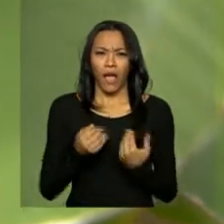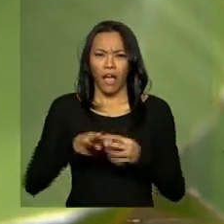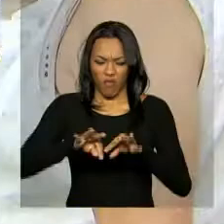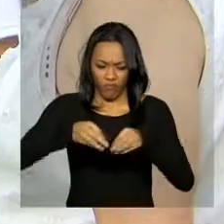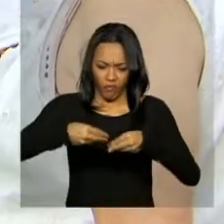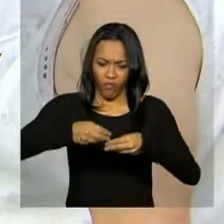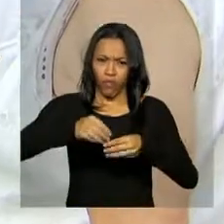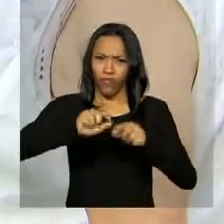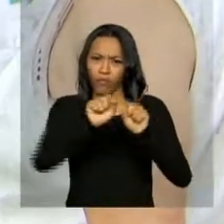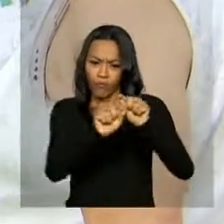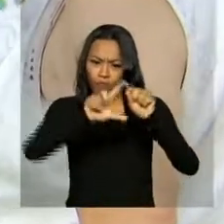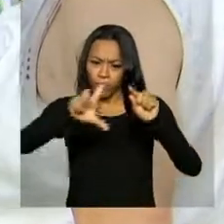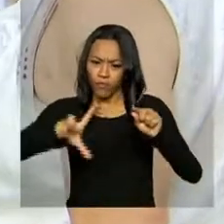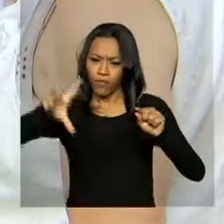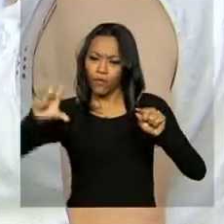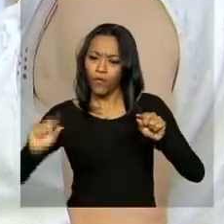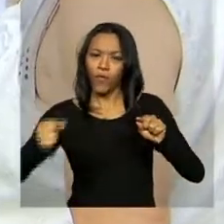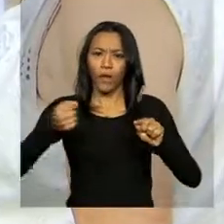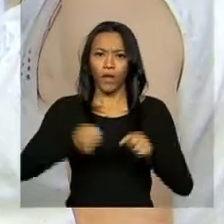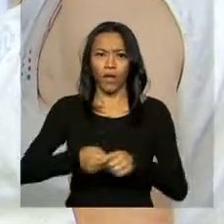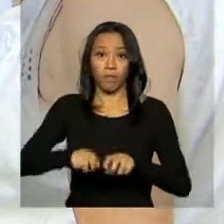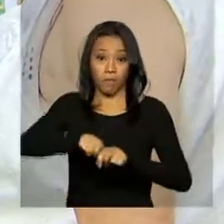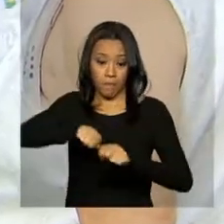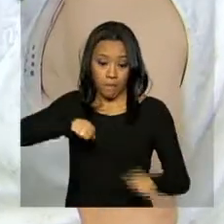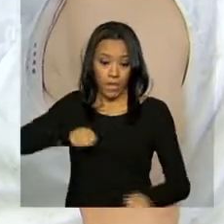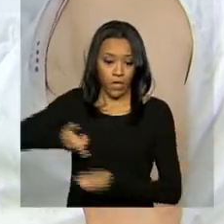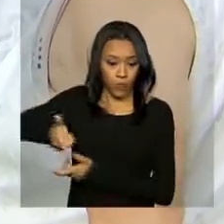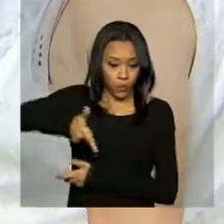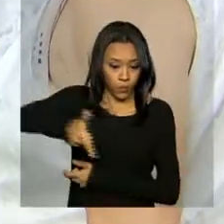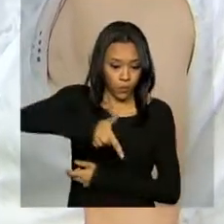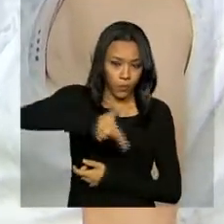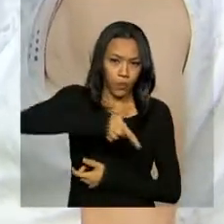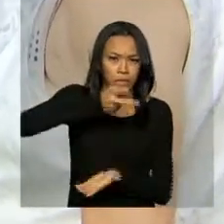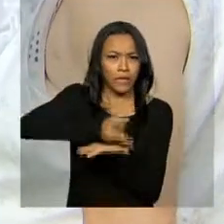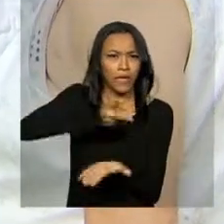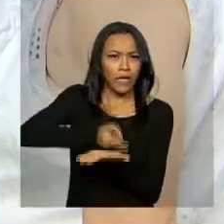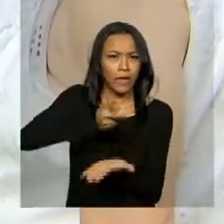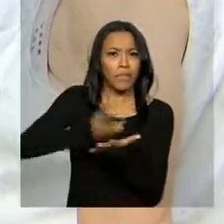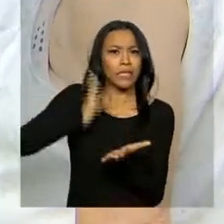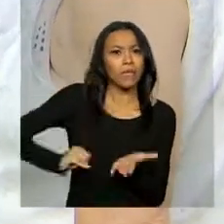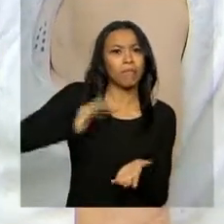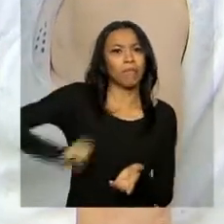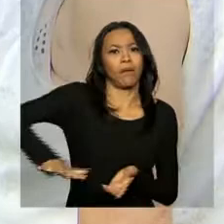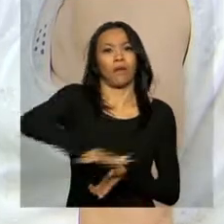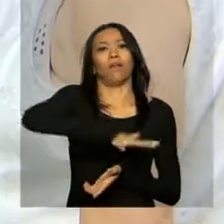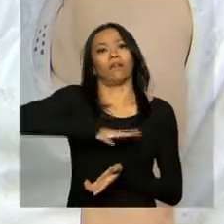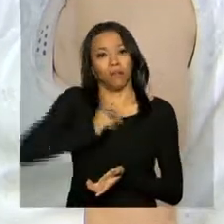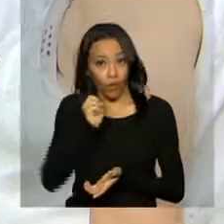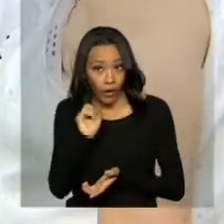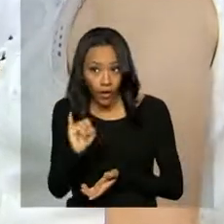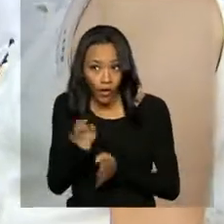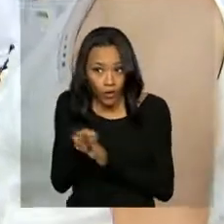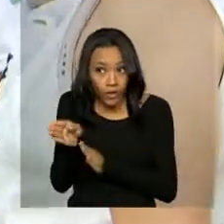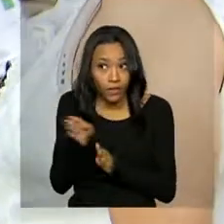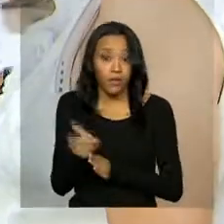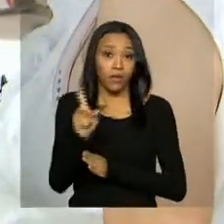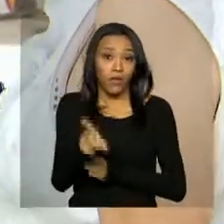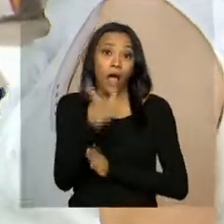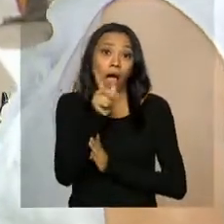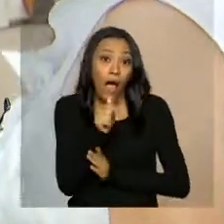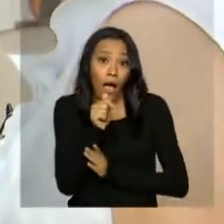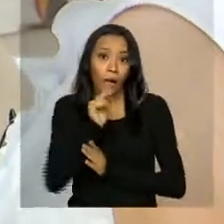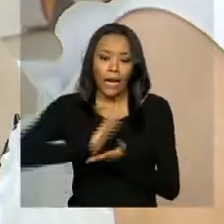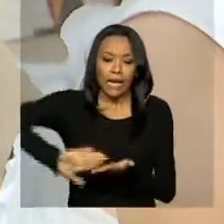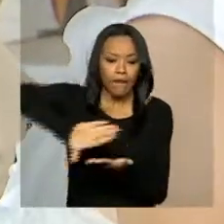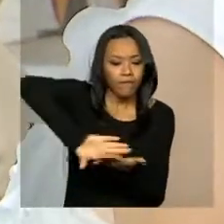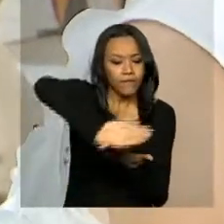pintúrios, pegar uma mangueira com jato d'água bem forte, semanalmente fazer essa limpeza, tá? Com a água, lavando as folhas